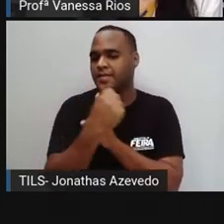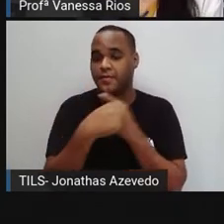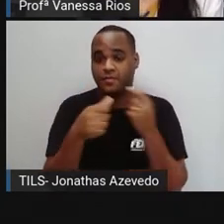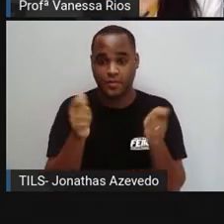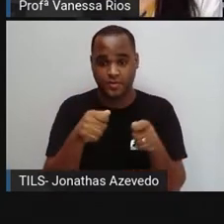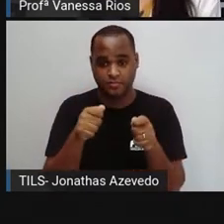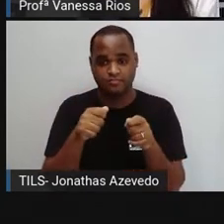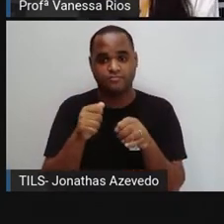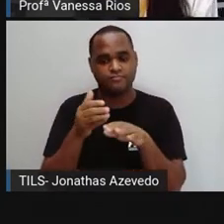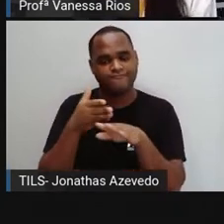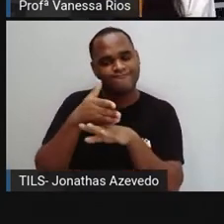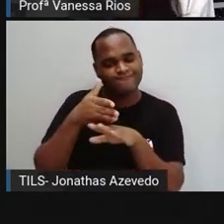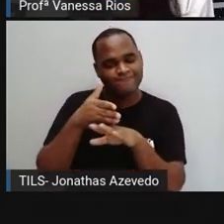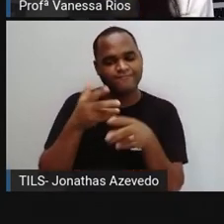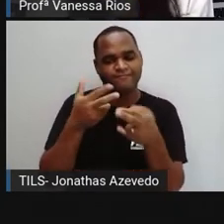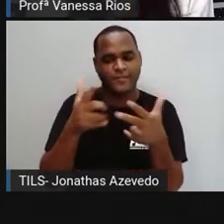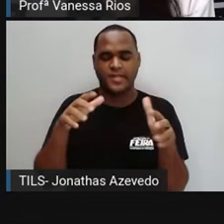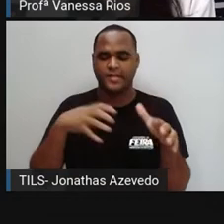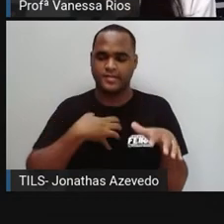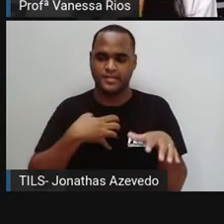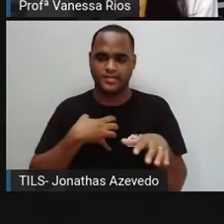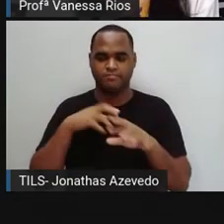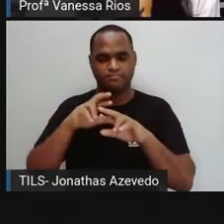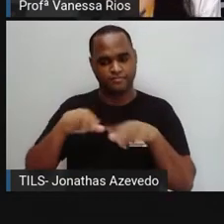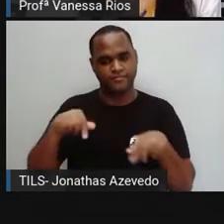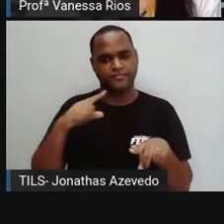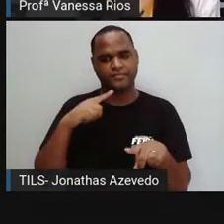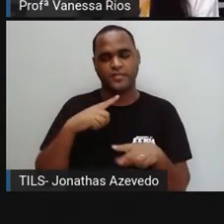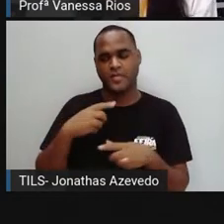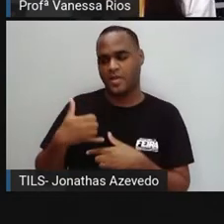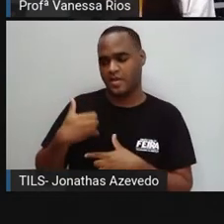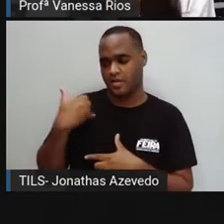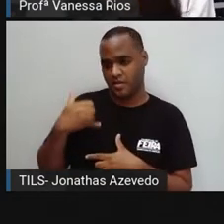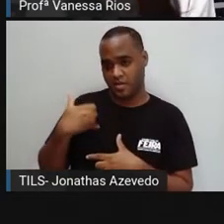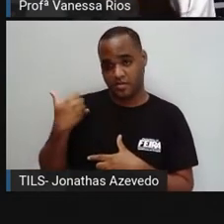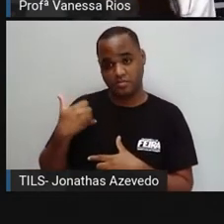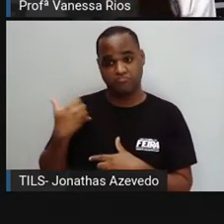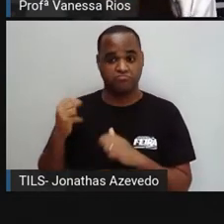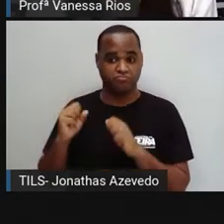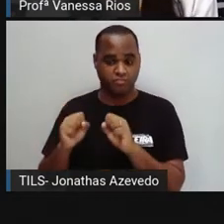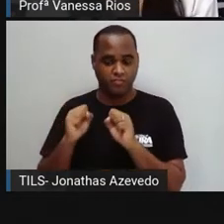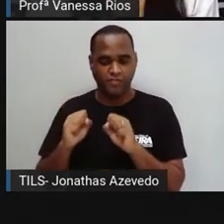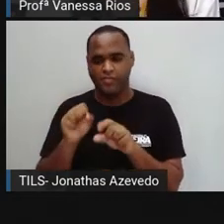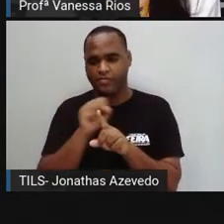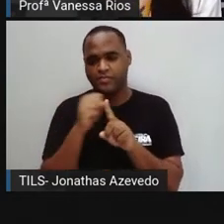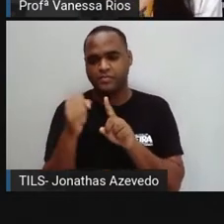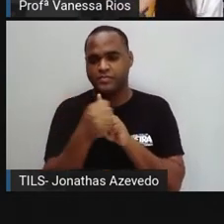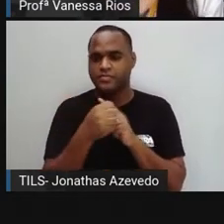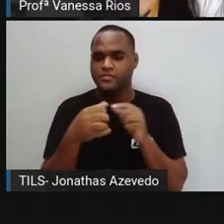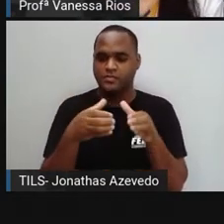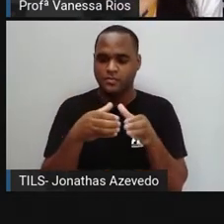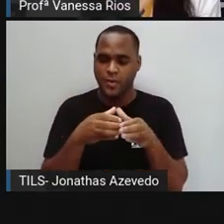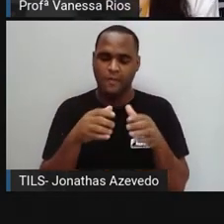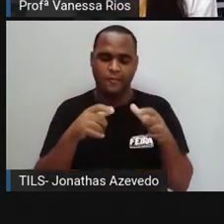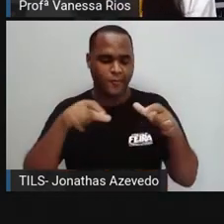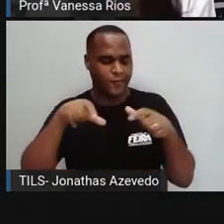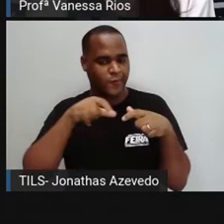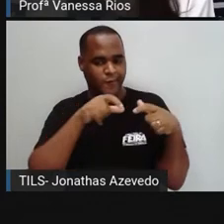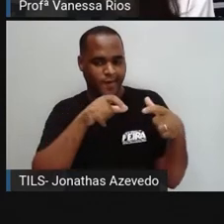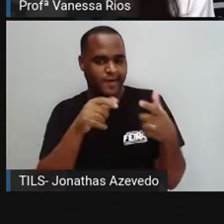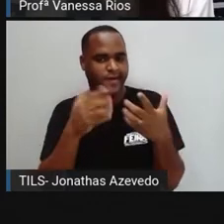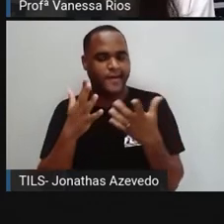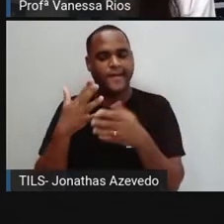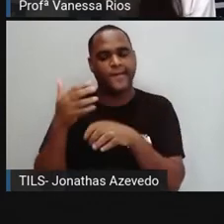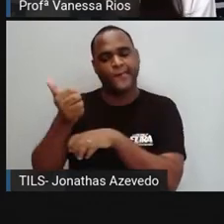associadas a diversas situações, né? A idade, o grupo social, a localização, a